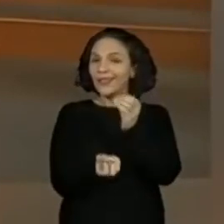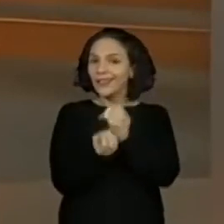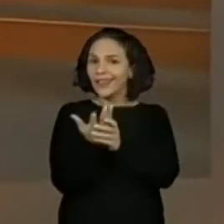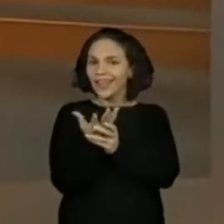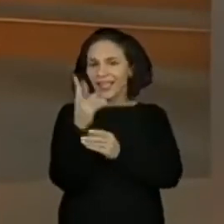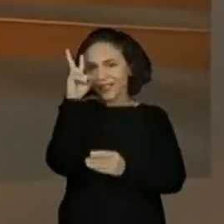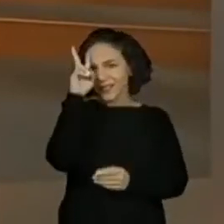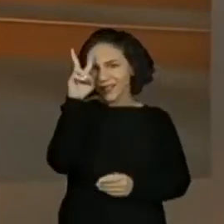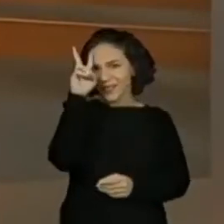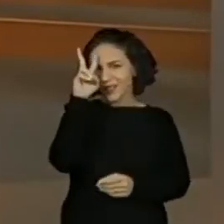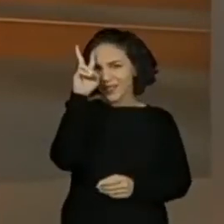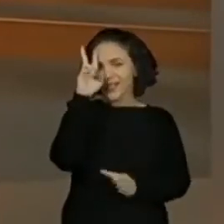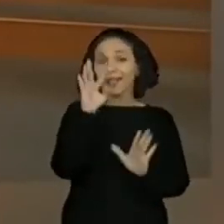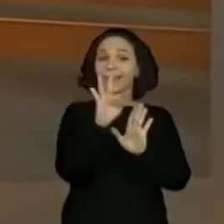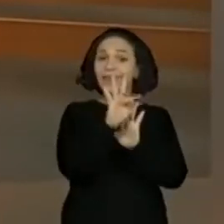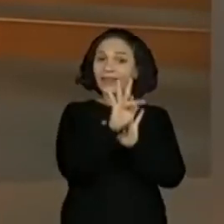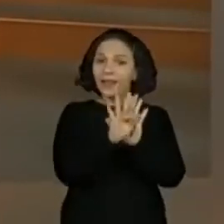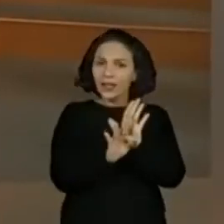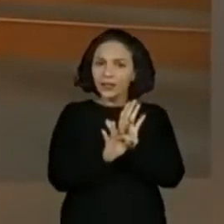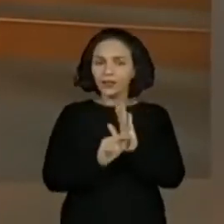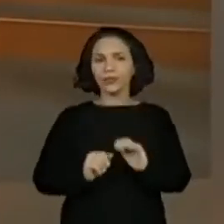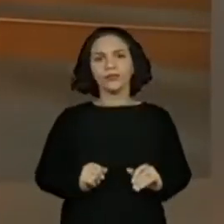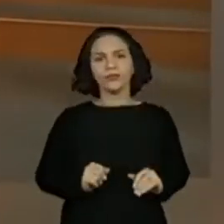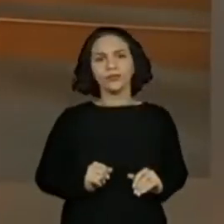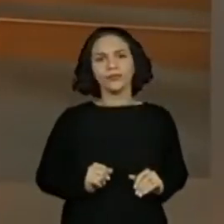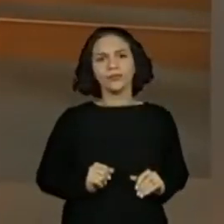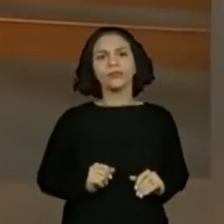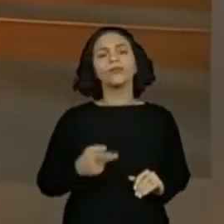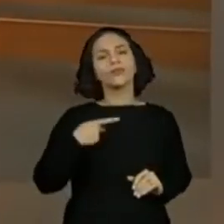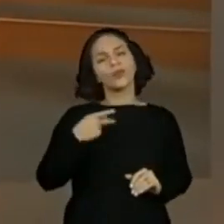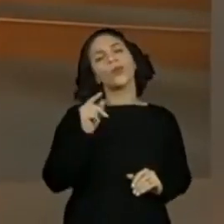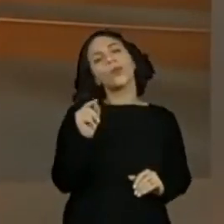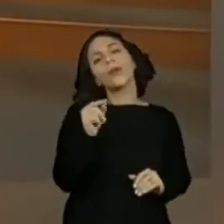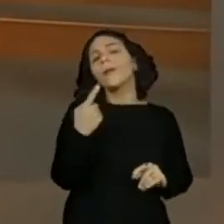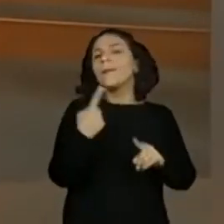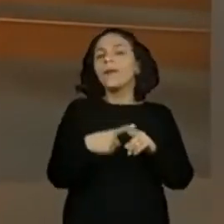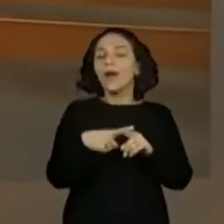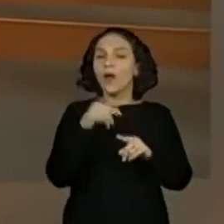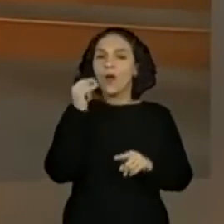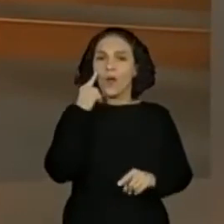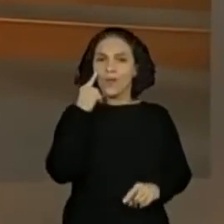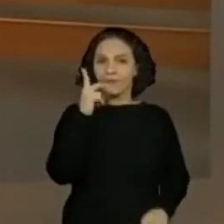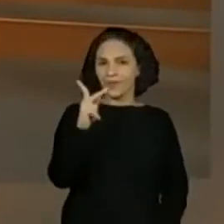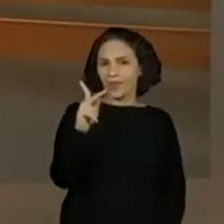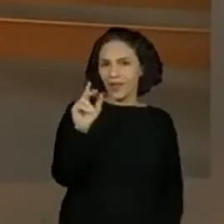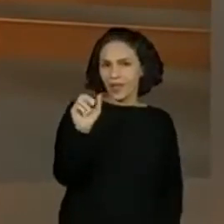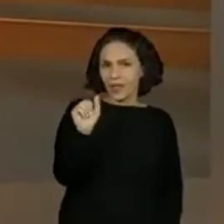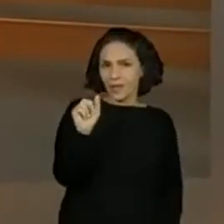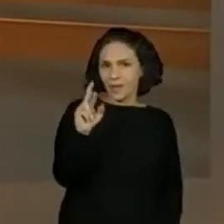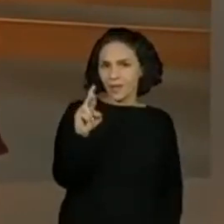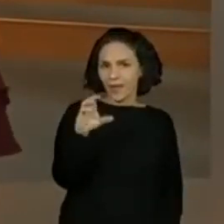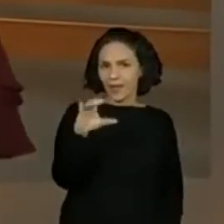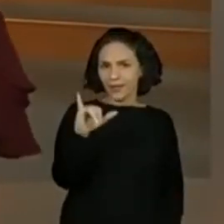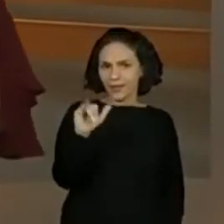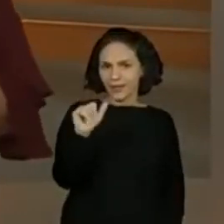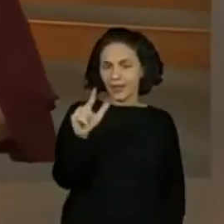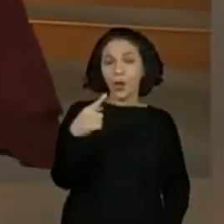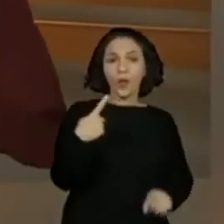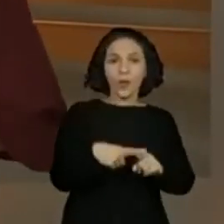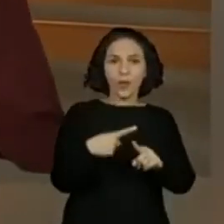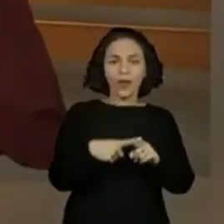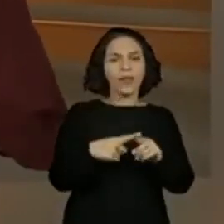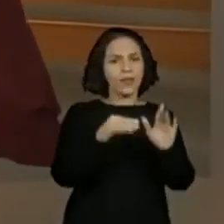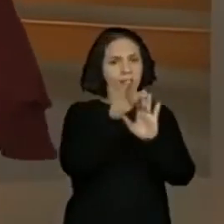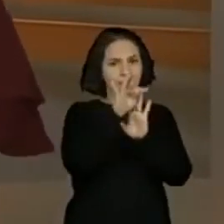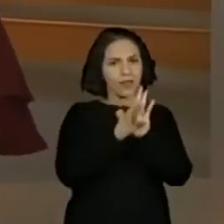a produção de um texto de autoria, um texto parcial de autoria. Por quê? A primeira parte do texto, a gente vai